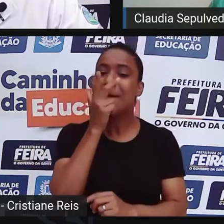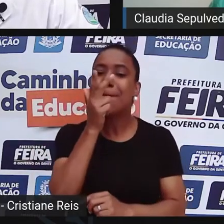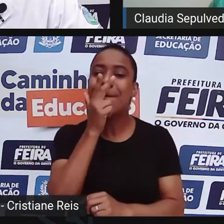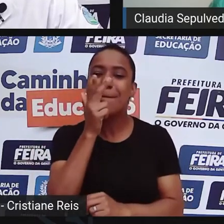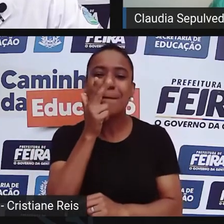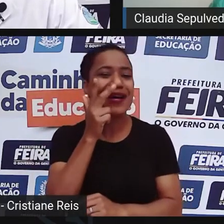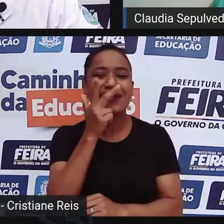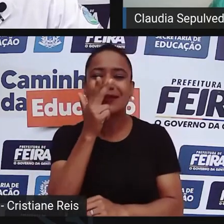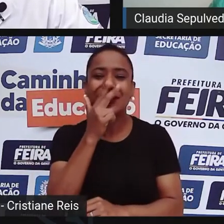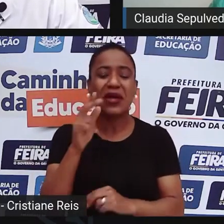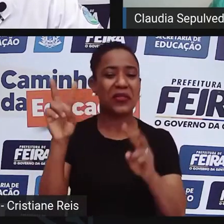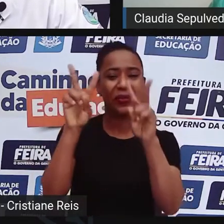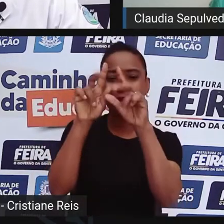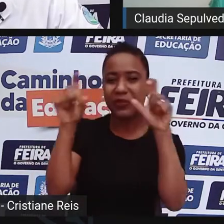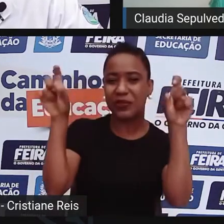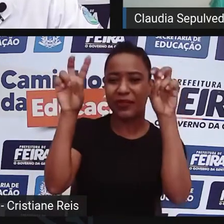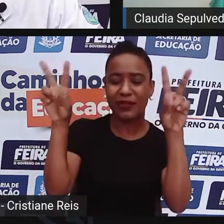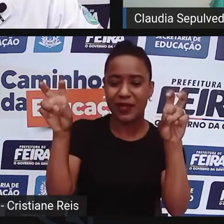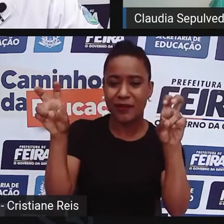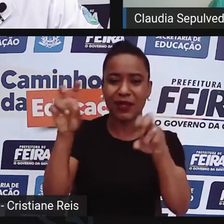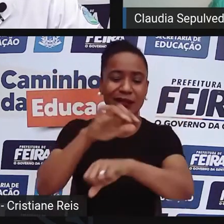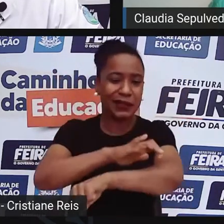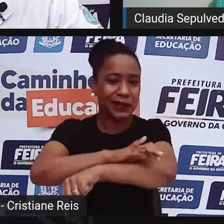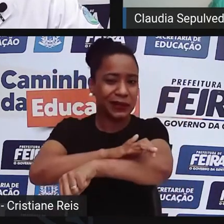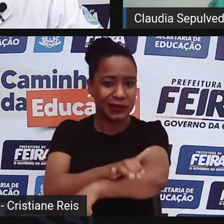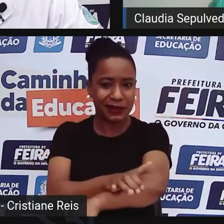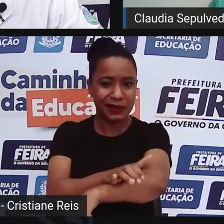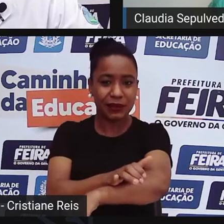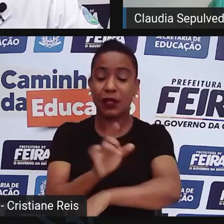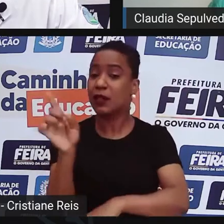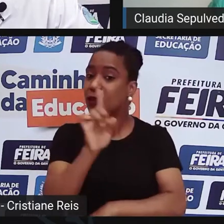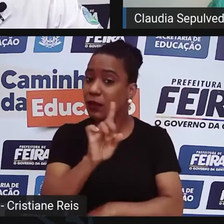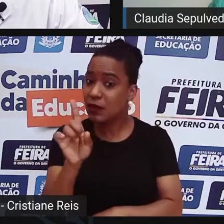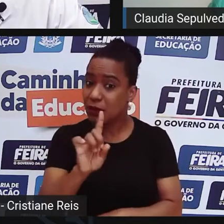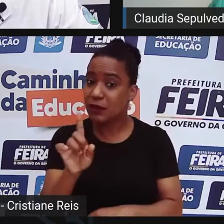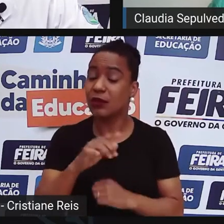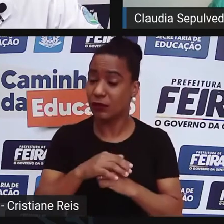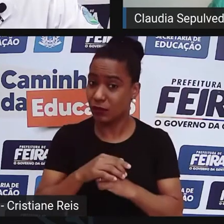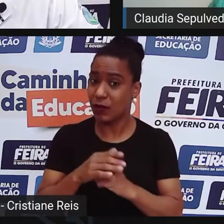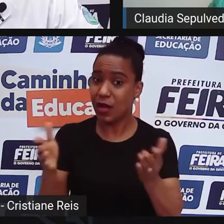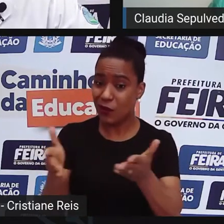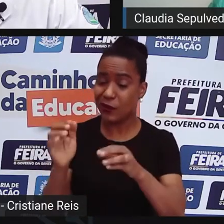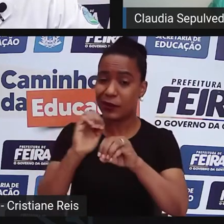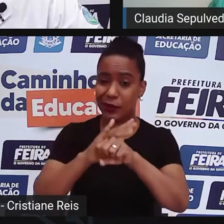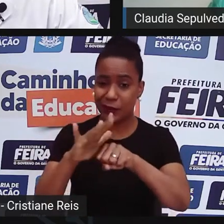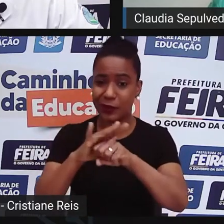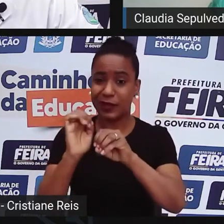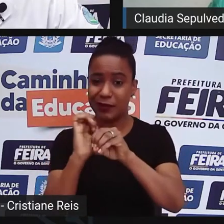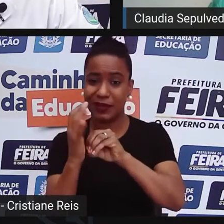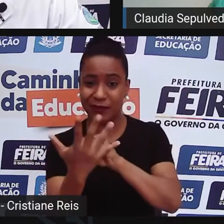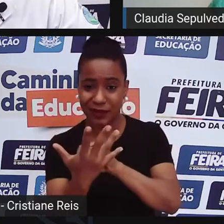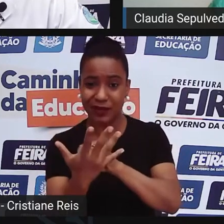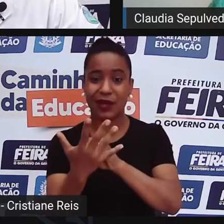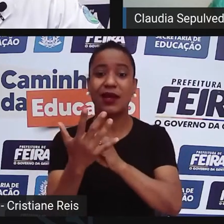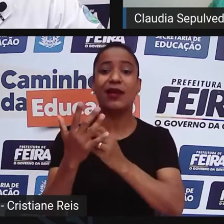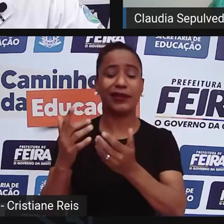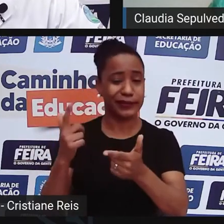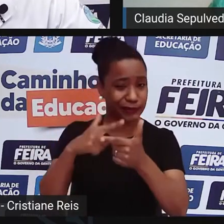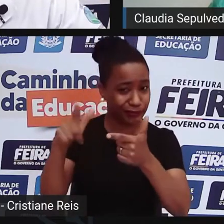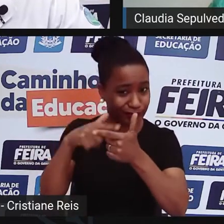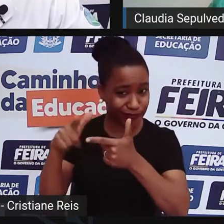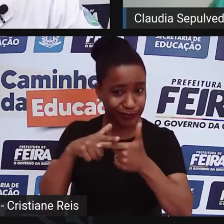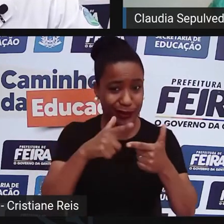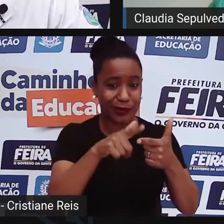inclusive nesse momento da pandemia, né? Na descrença, na produção da ciência em relação à epidemiologia,